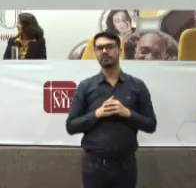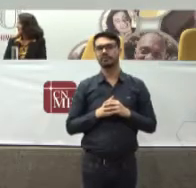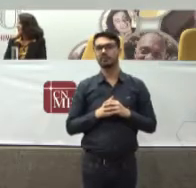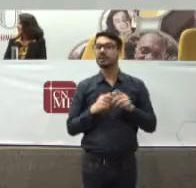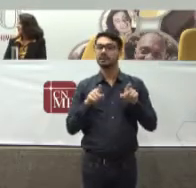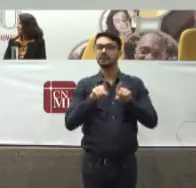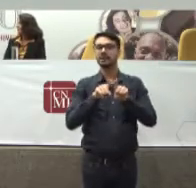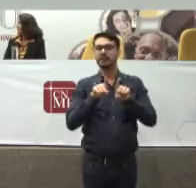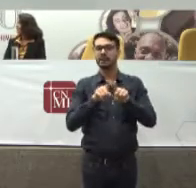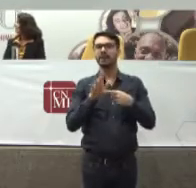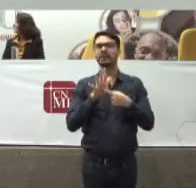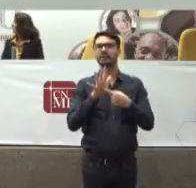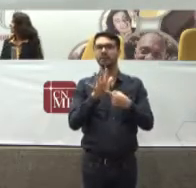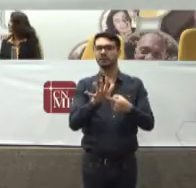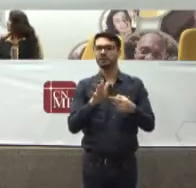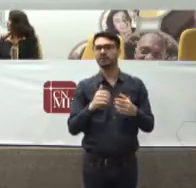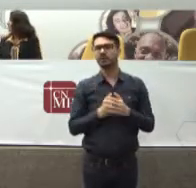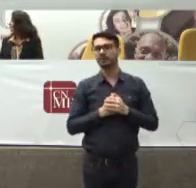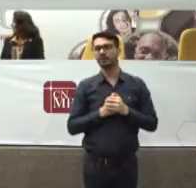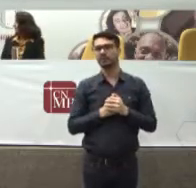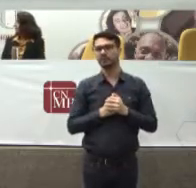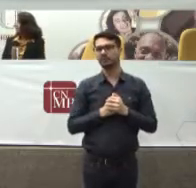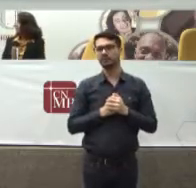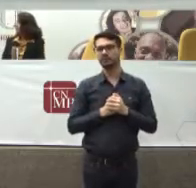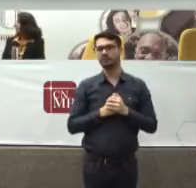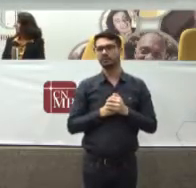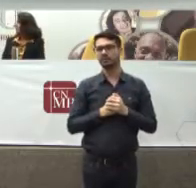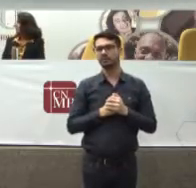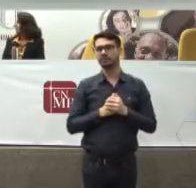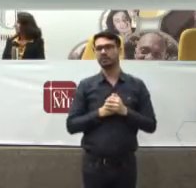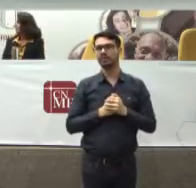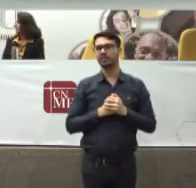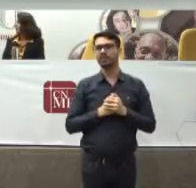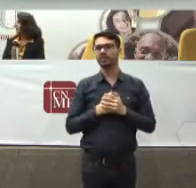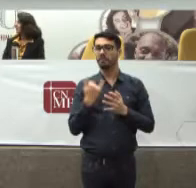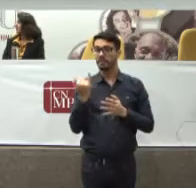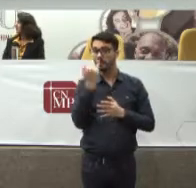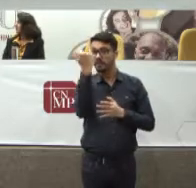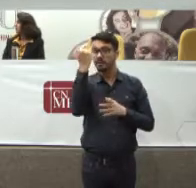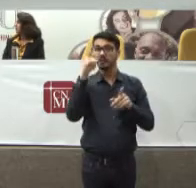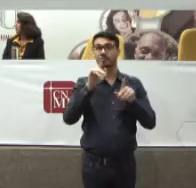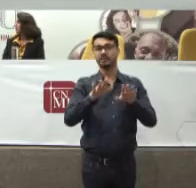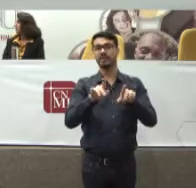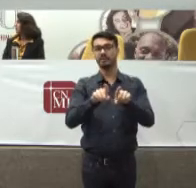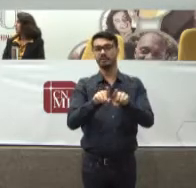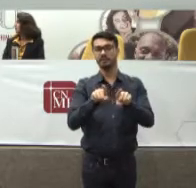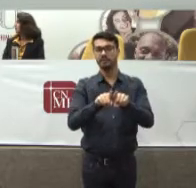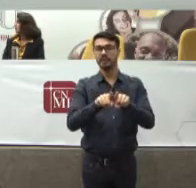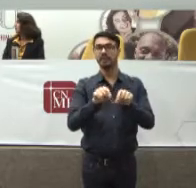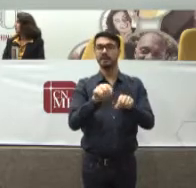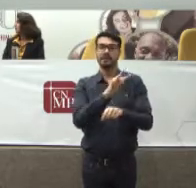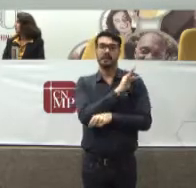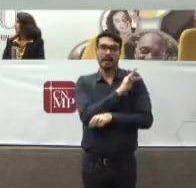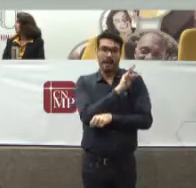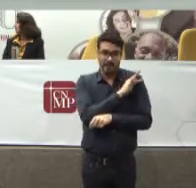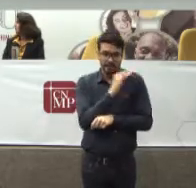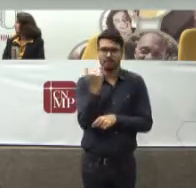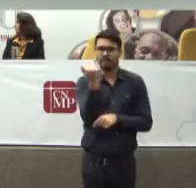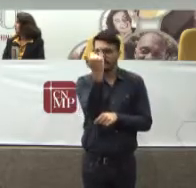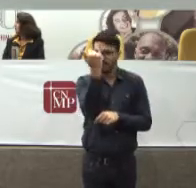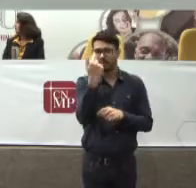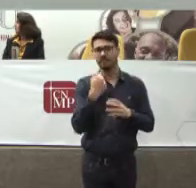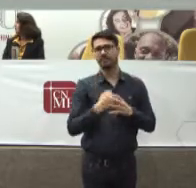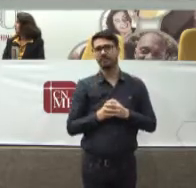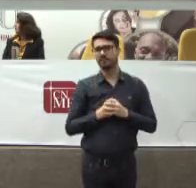mostrando Como Não só A questão jurídica É relevante Como também A parte Técnica A parte